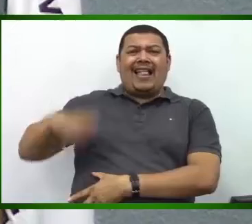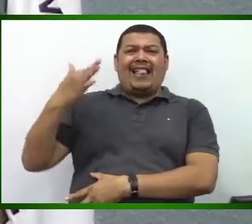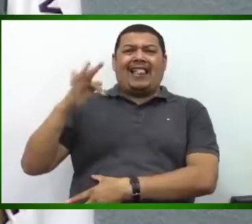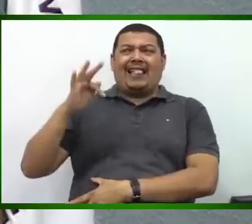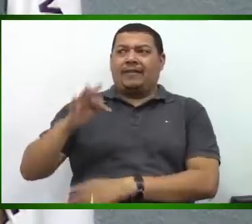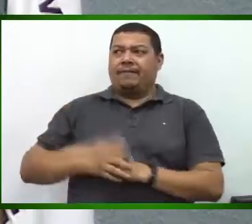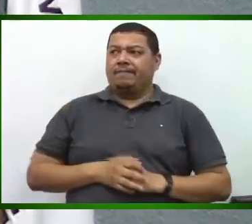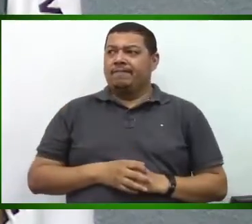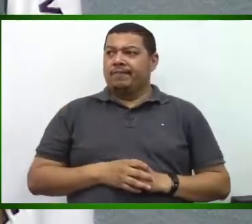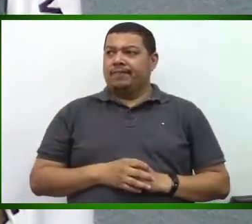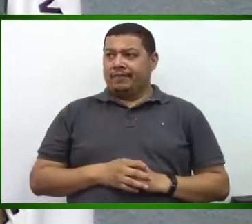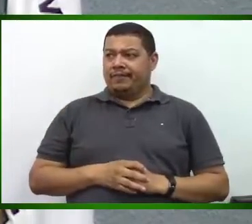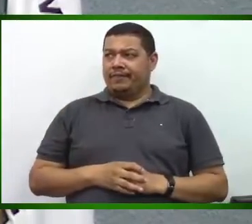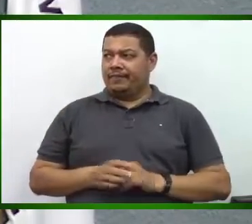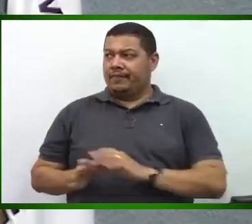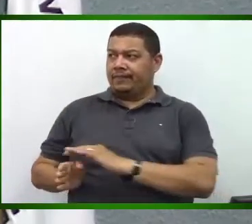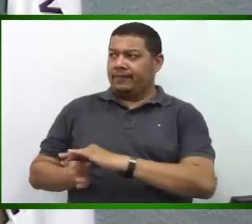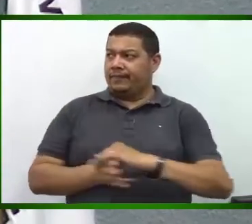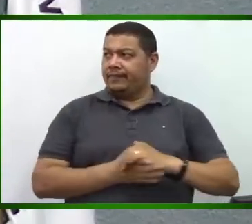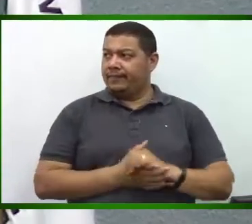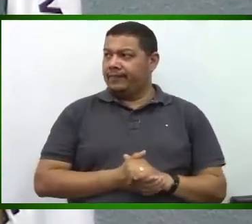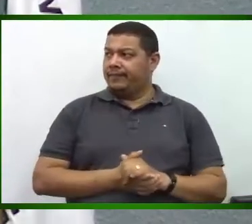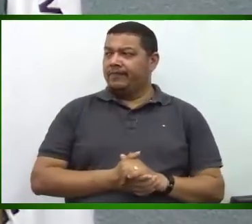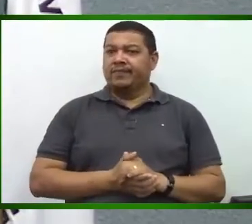Presidente, por gentileza, dois minutos.